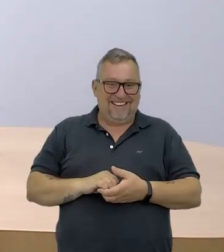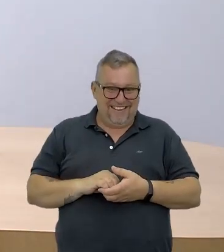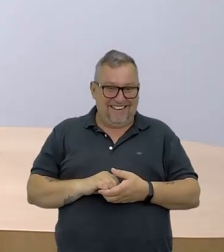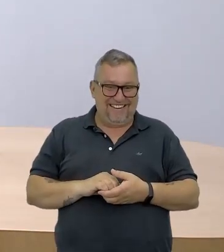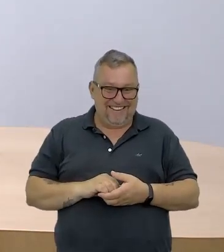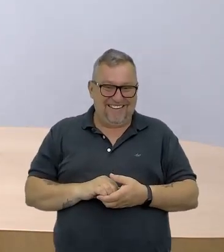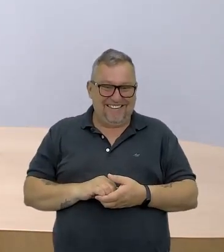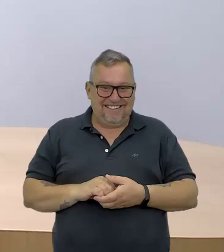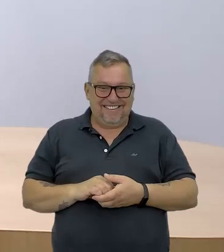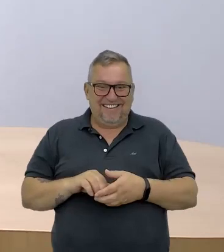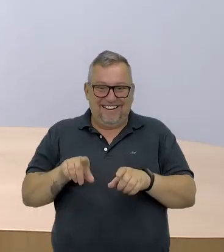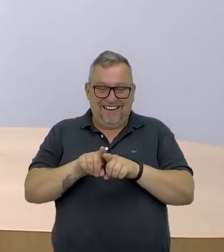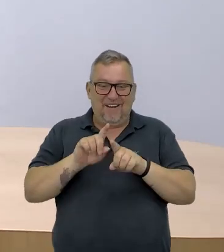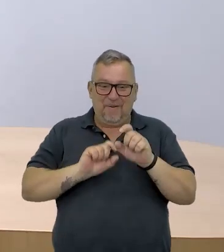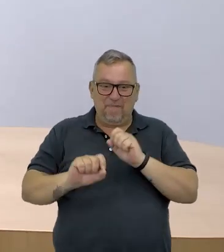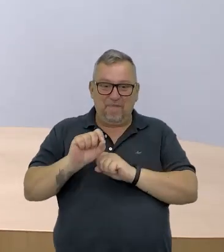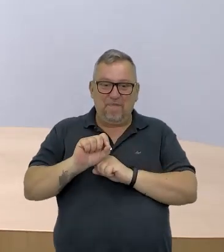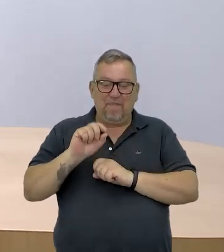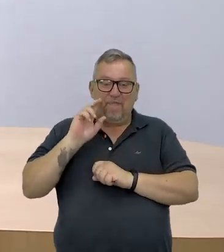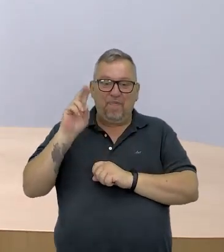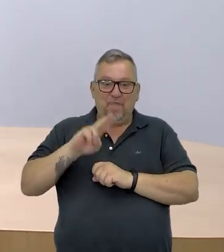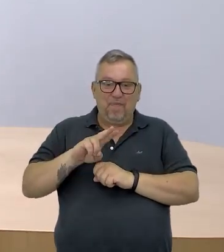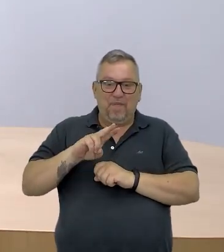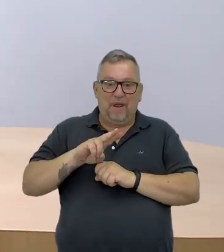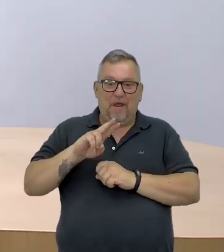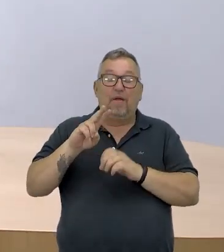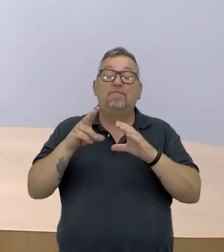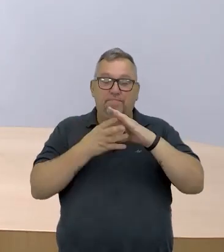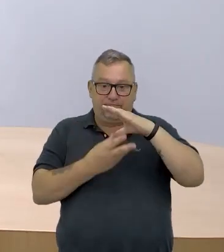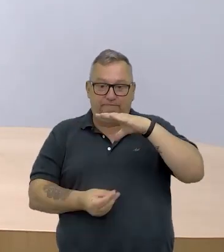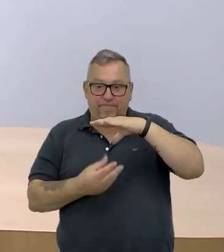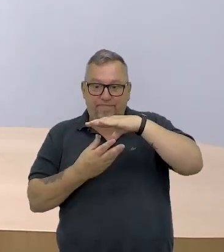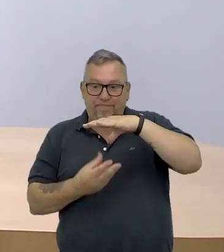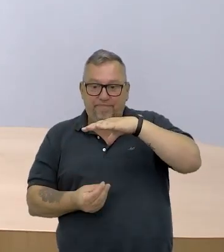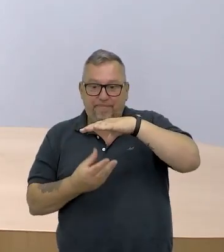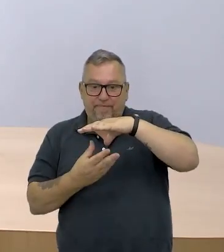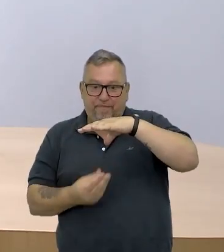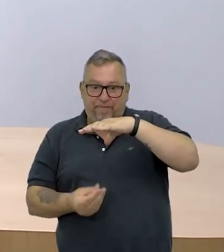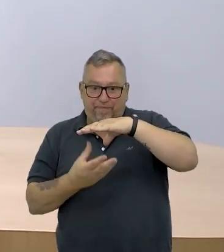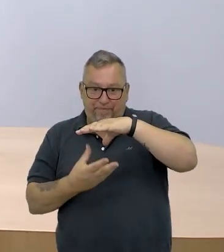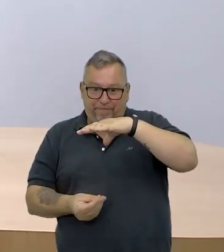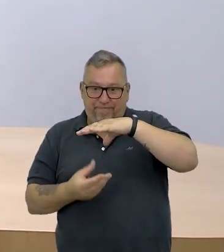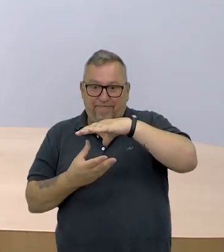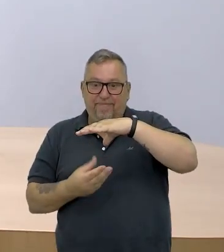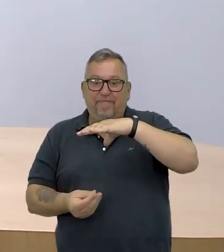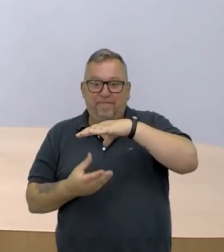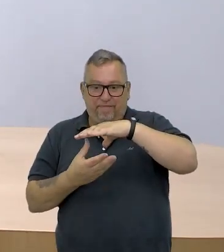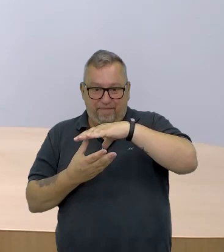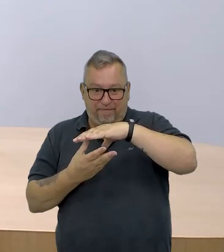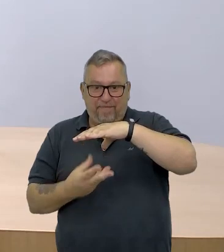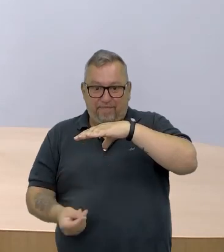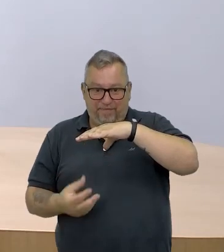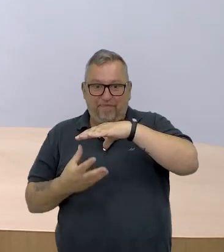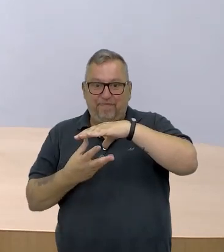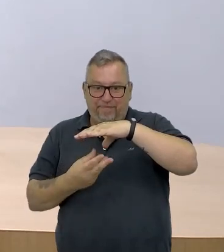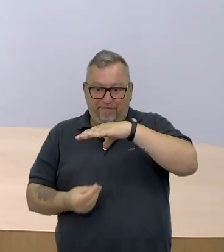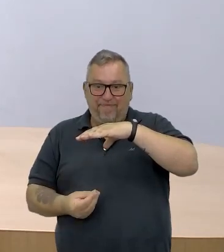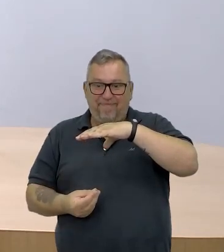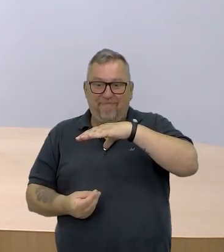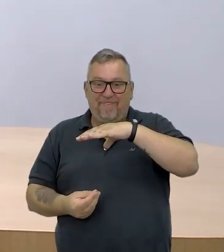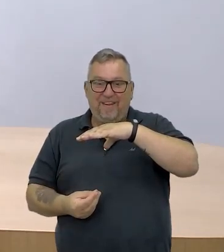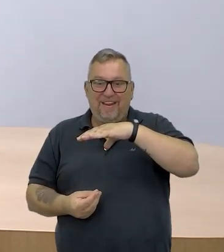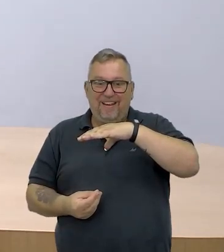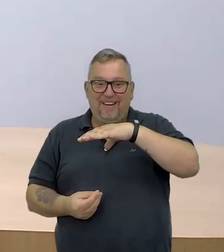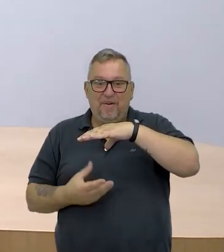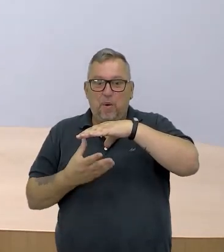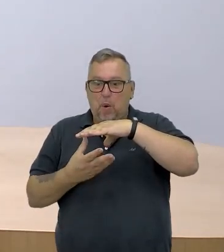gostei, gostei. É subir, né? O download é você descer. Como você está baixando um filme, né? Baixando, ó. A palavra já fala,